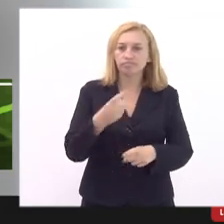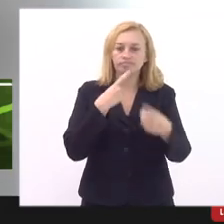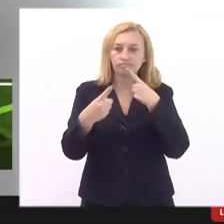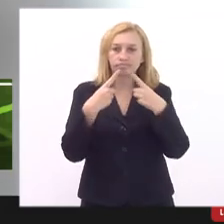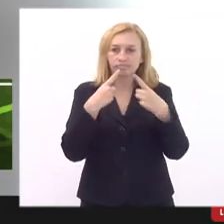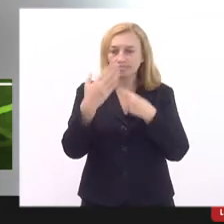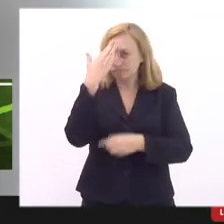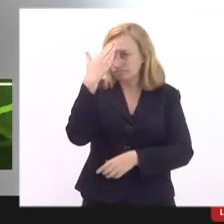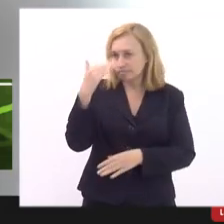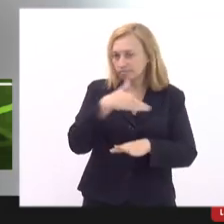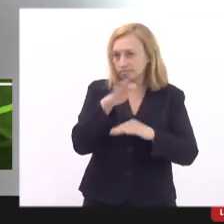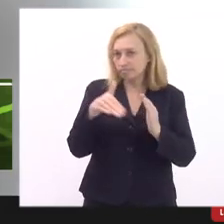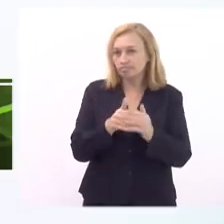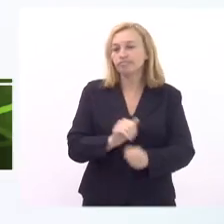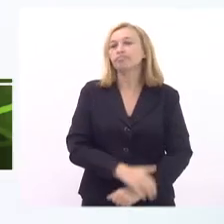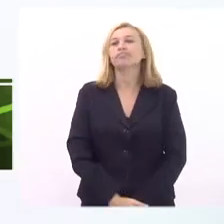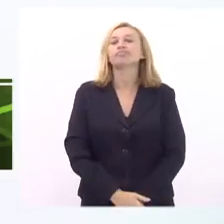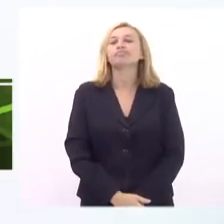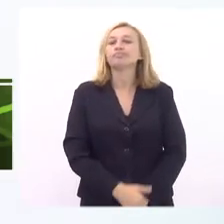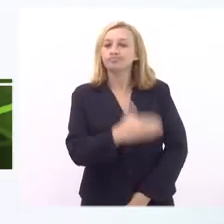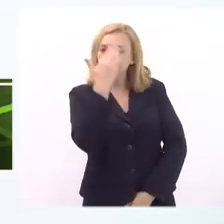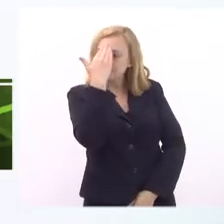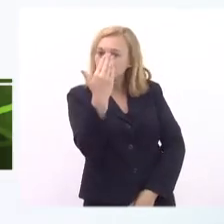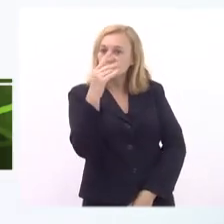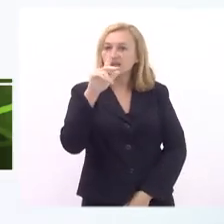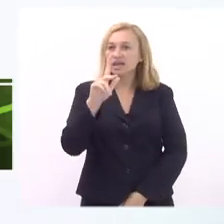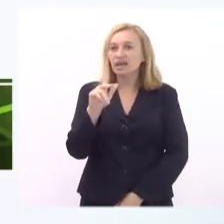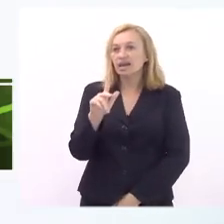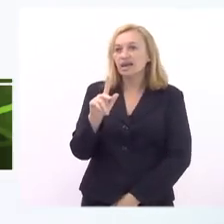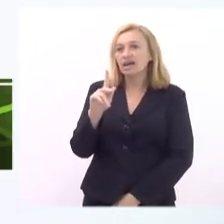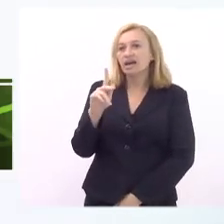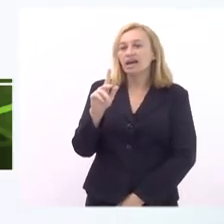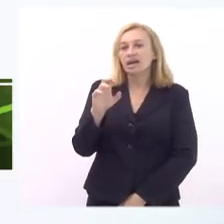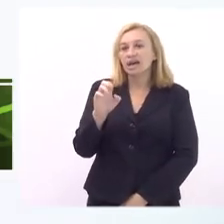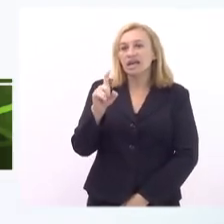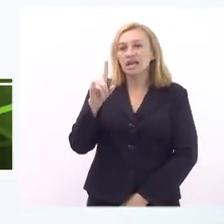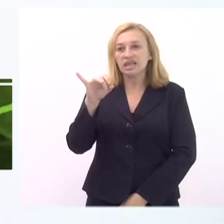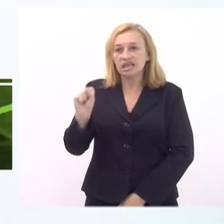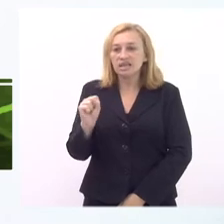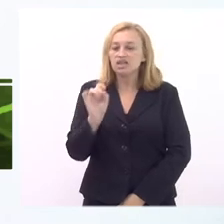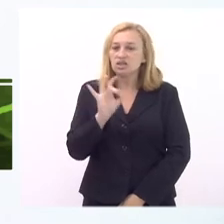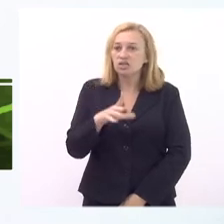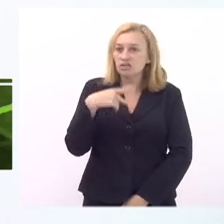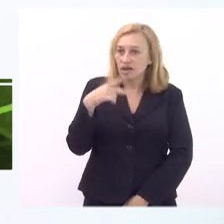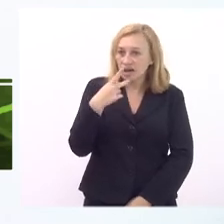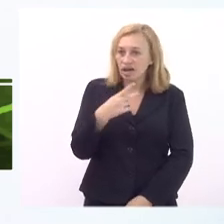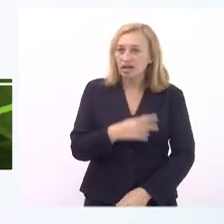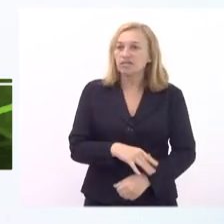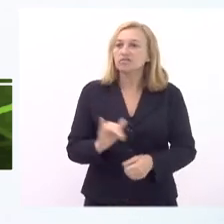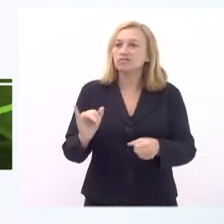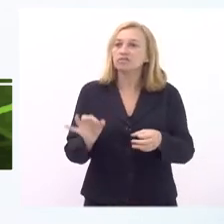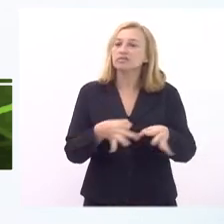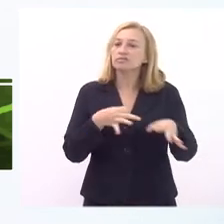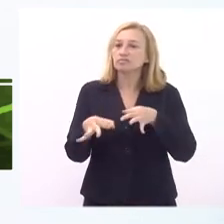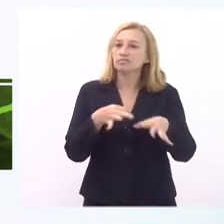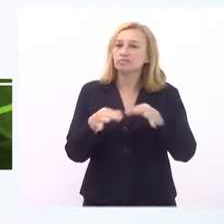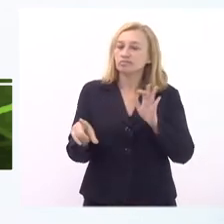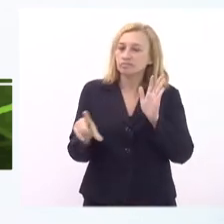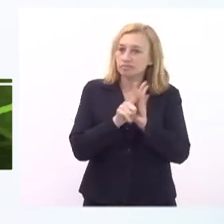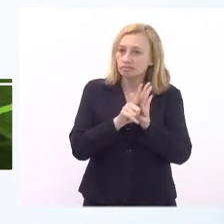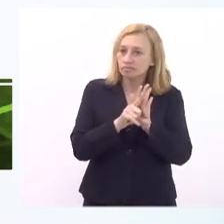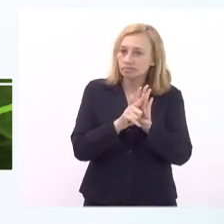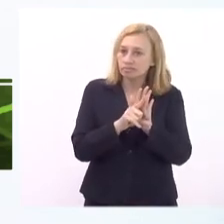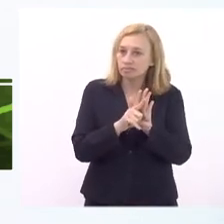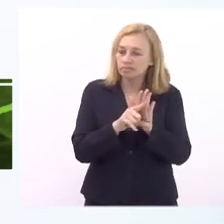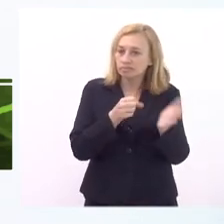agradeço a todos obrigado Elis é só ressaltar que a gente quando elaborou essa legislação a gente